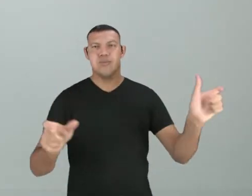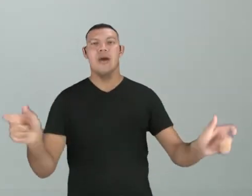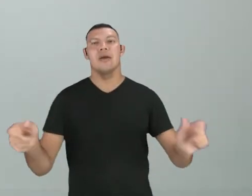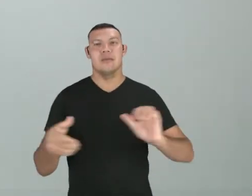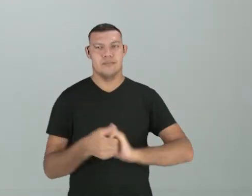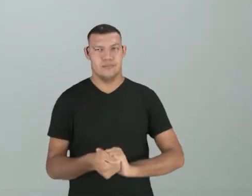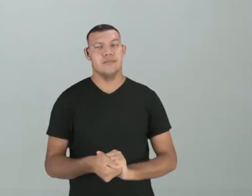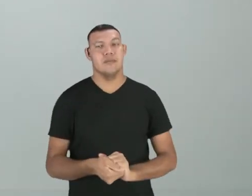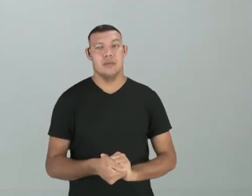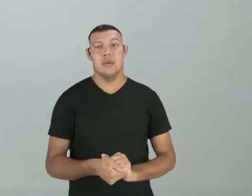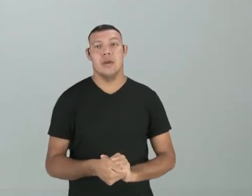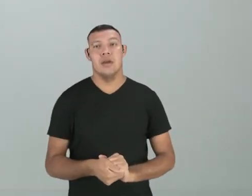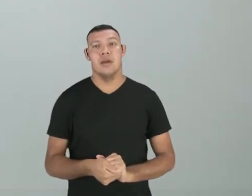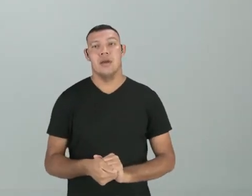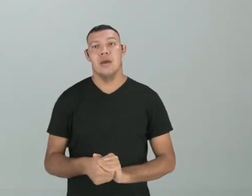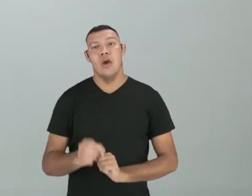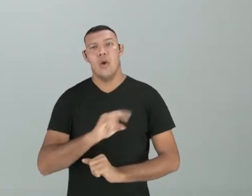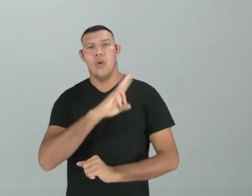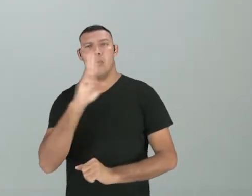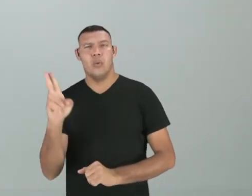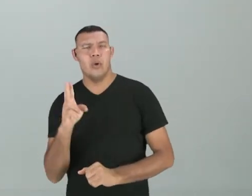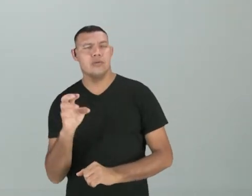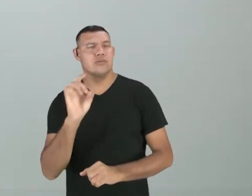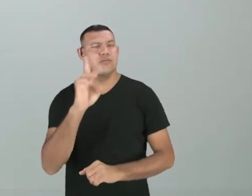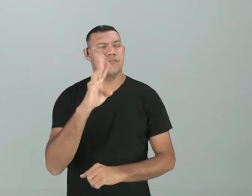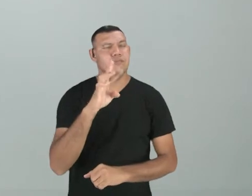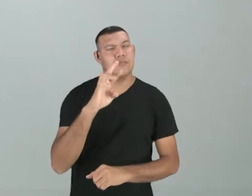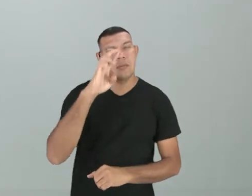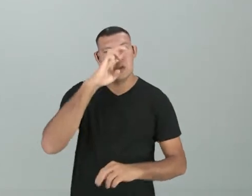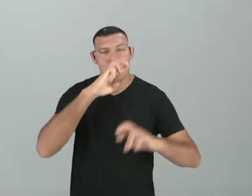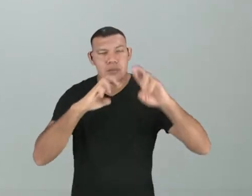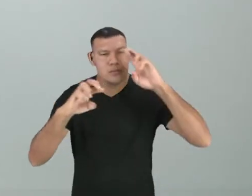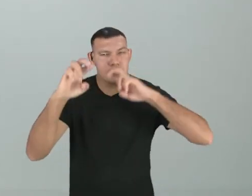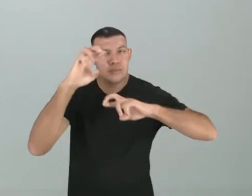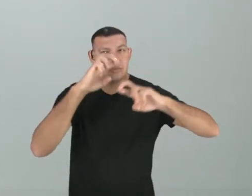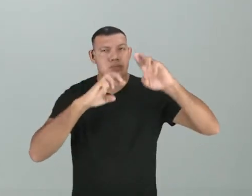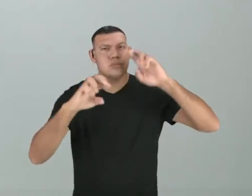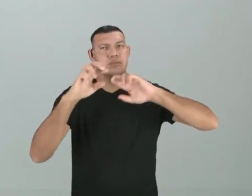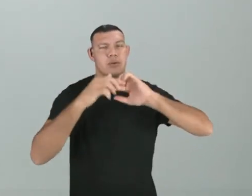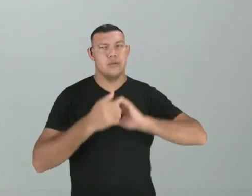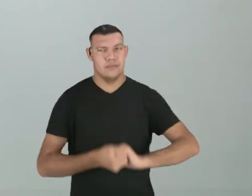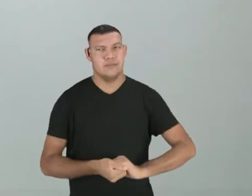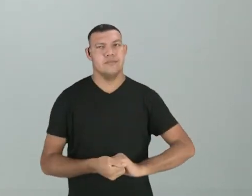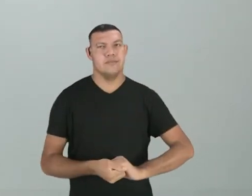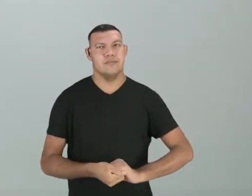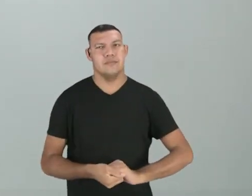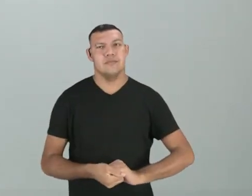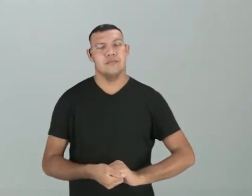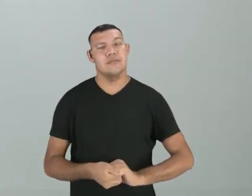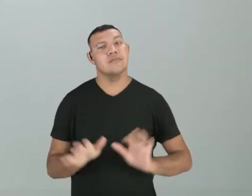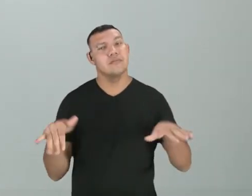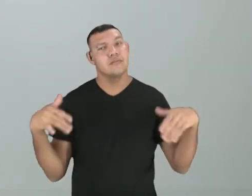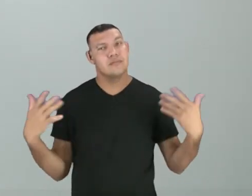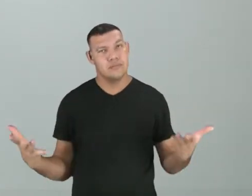crônica. Ou se você vai ser apenas um espectador, um observador, um narrador observador. Então, você tem que